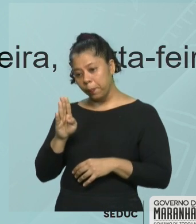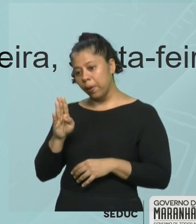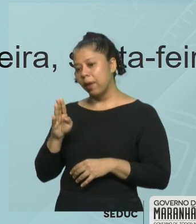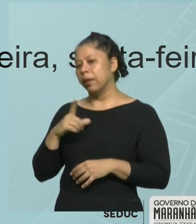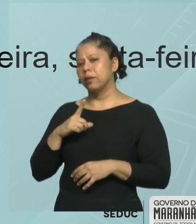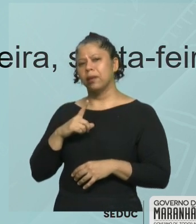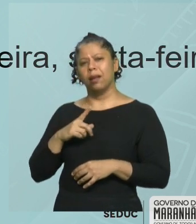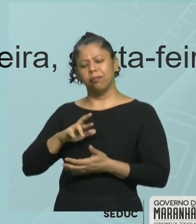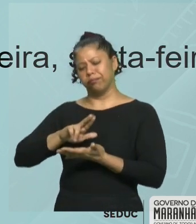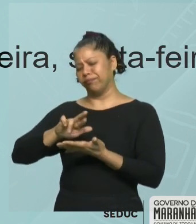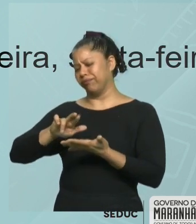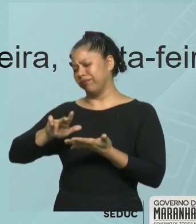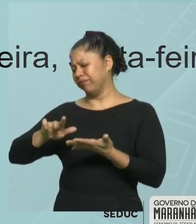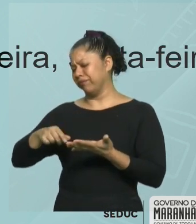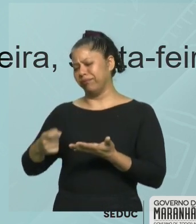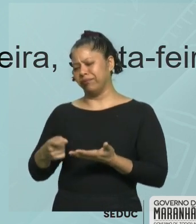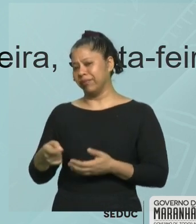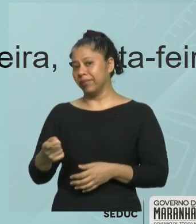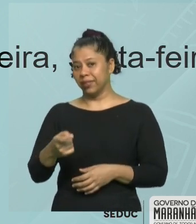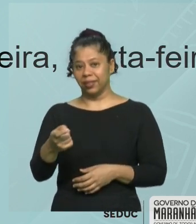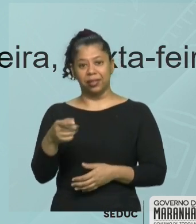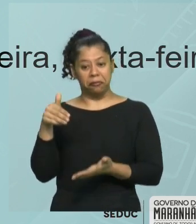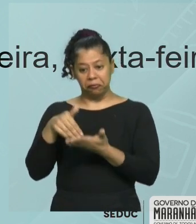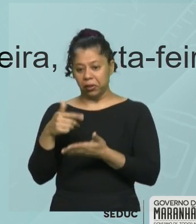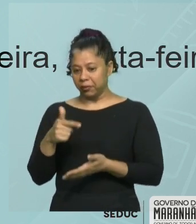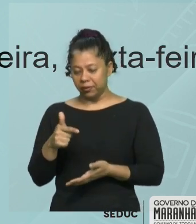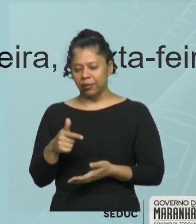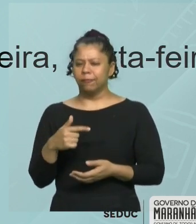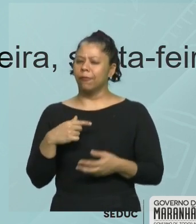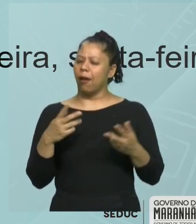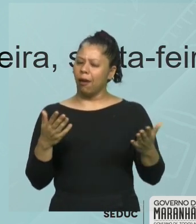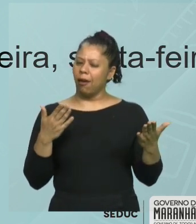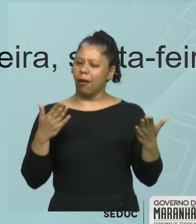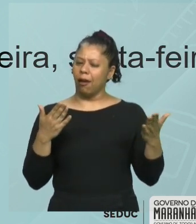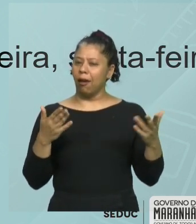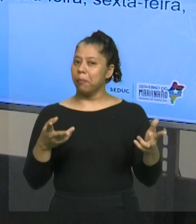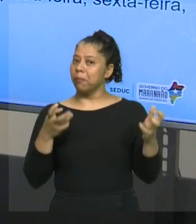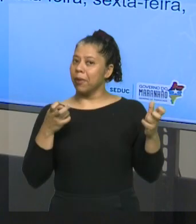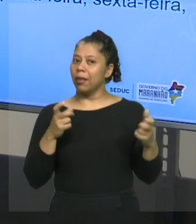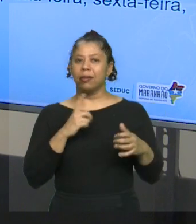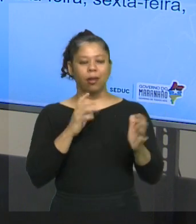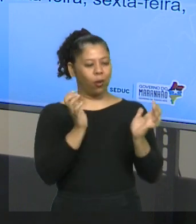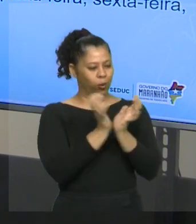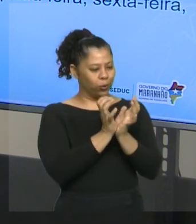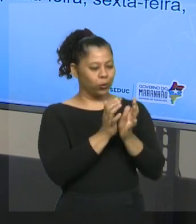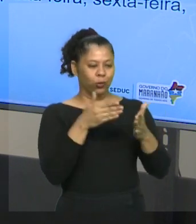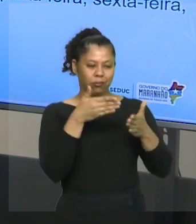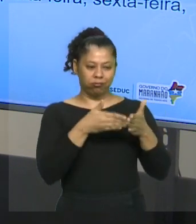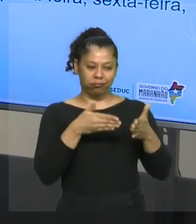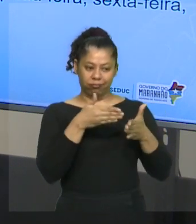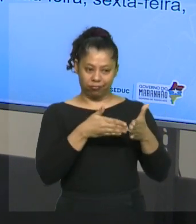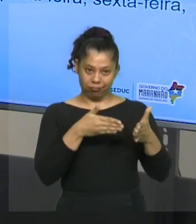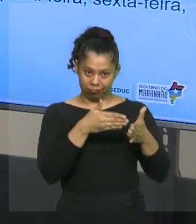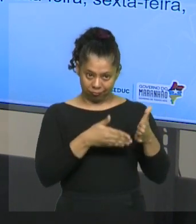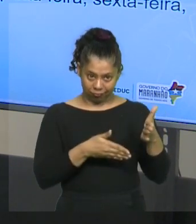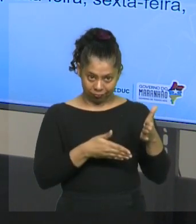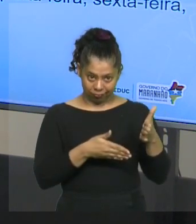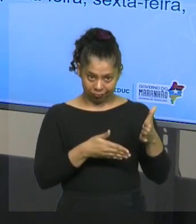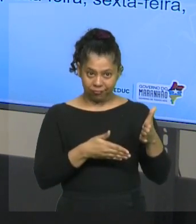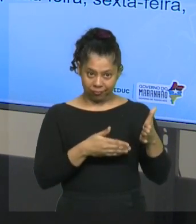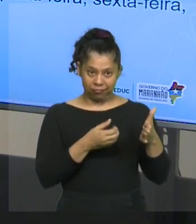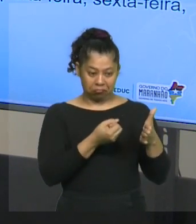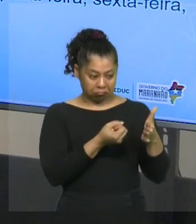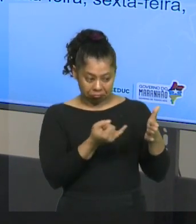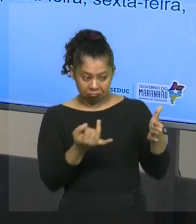tem infinitos elementos. Então, você já começa a perceber que existem conjuntos com uma quantidade finita